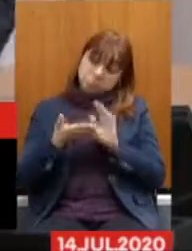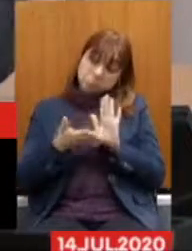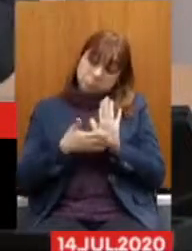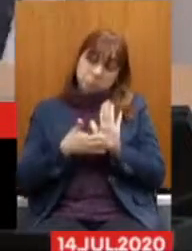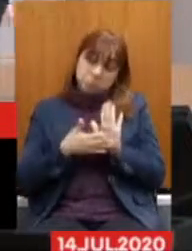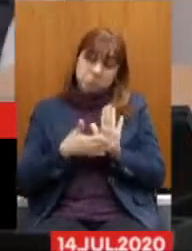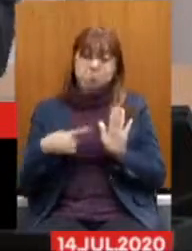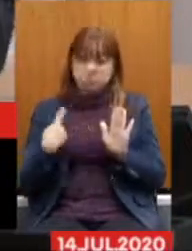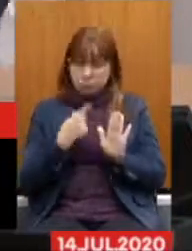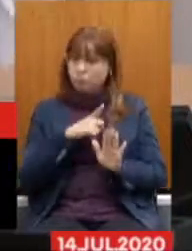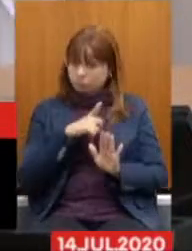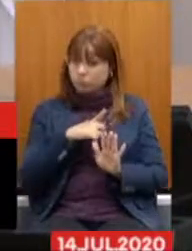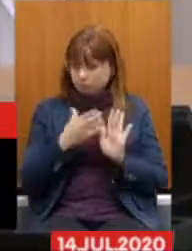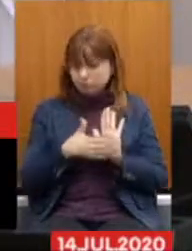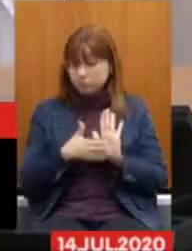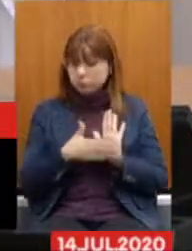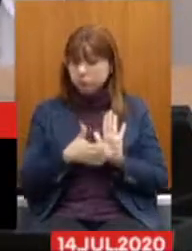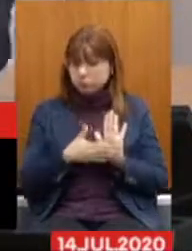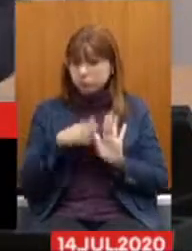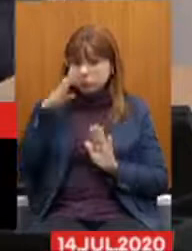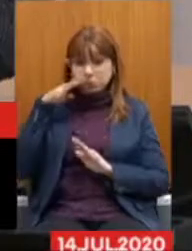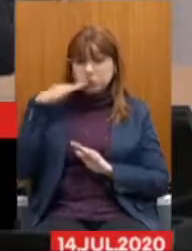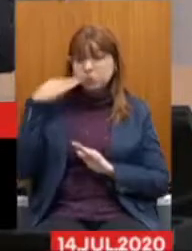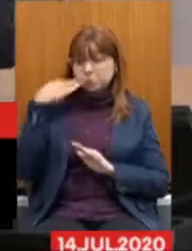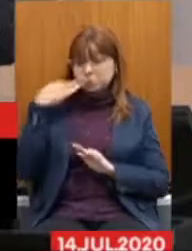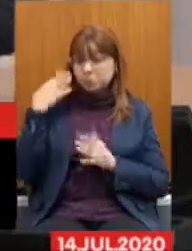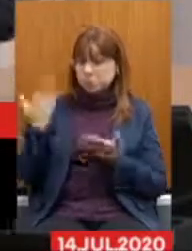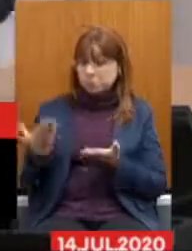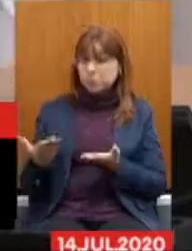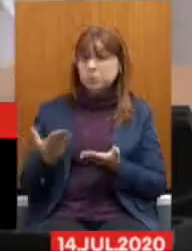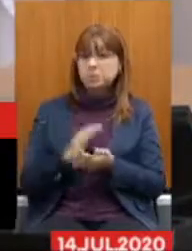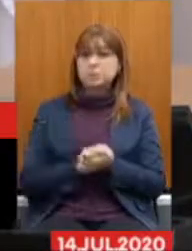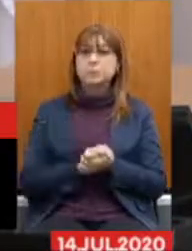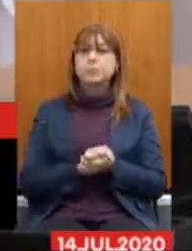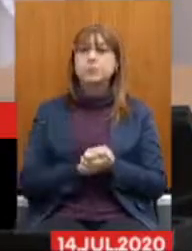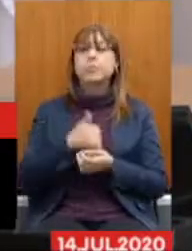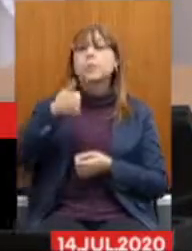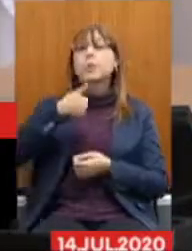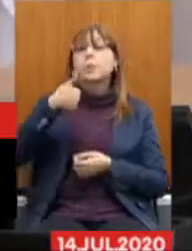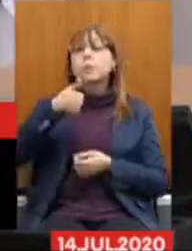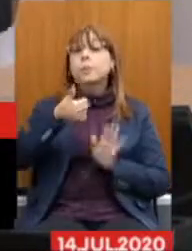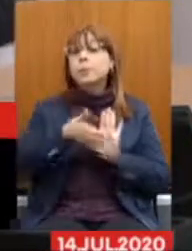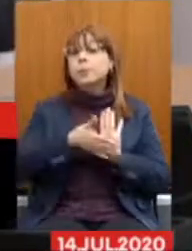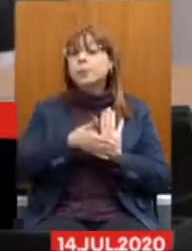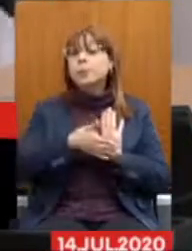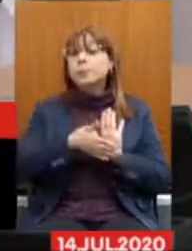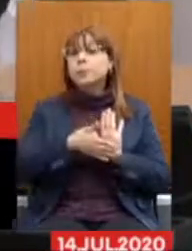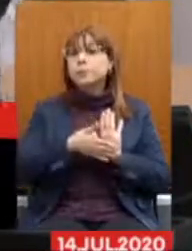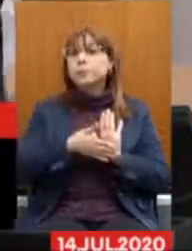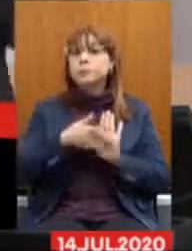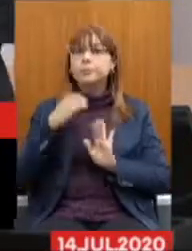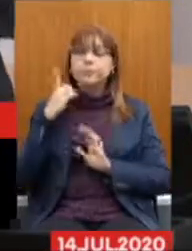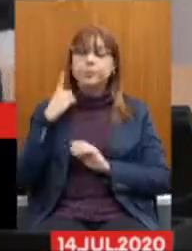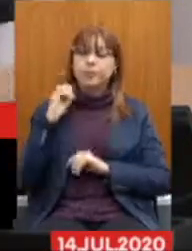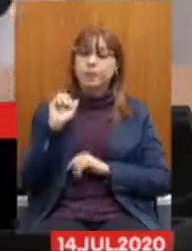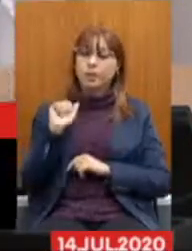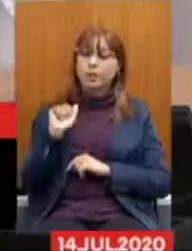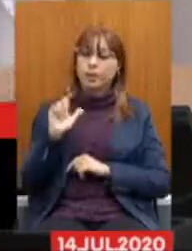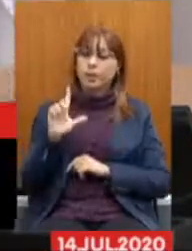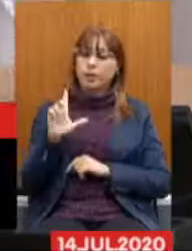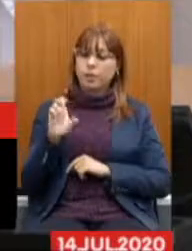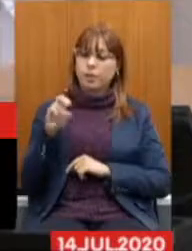nós temos propostas, Beatriz. A primeira delas, deputado Alencar,